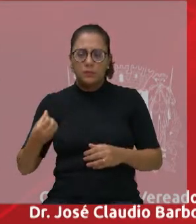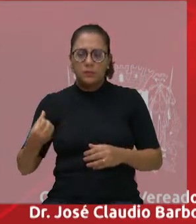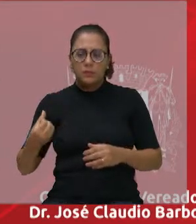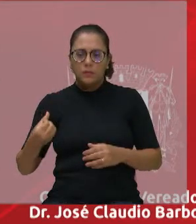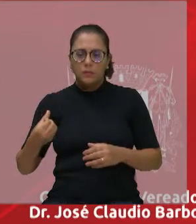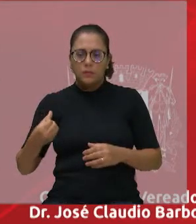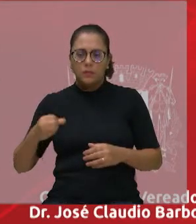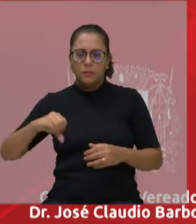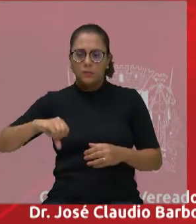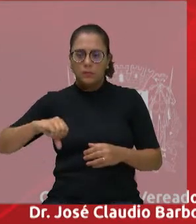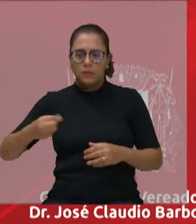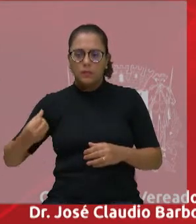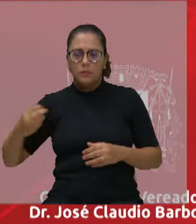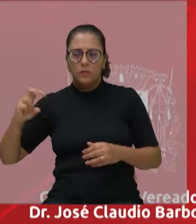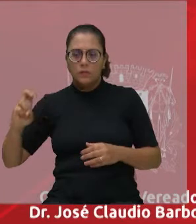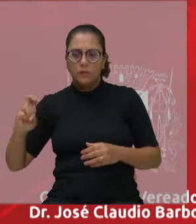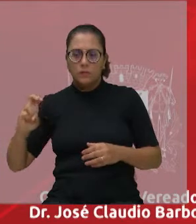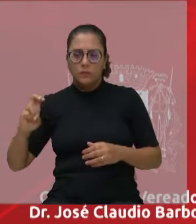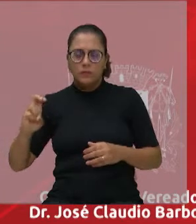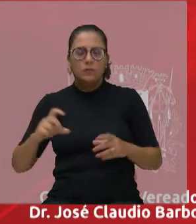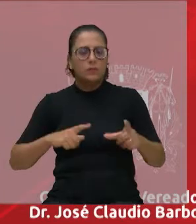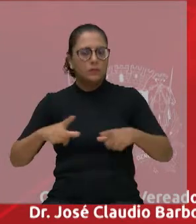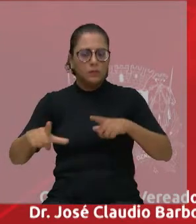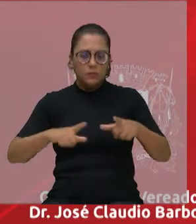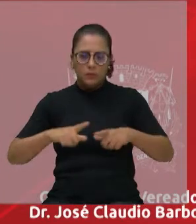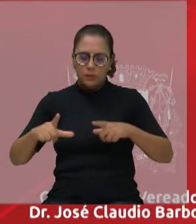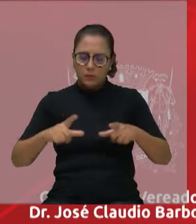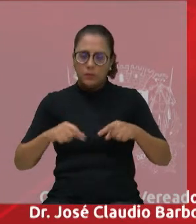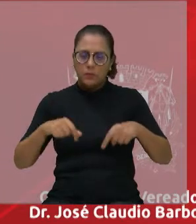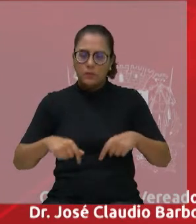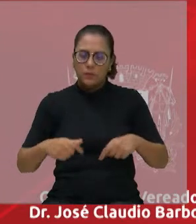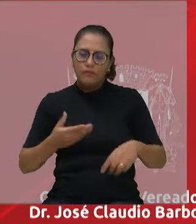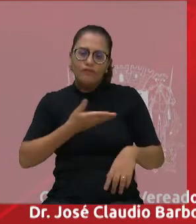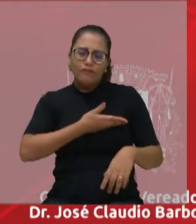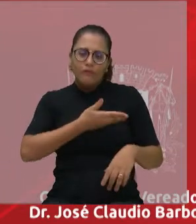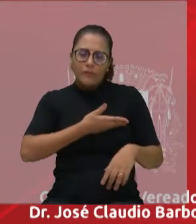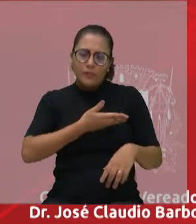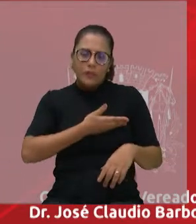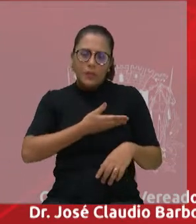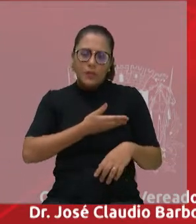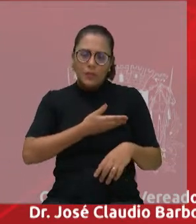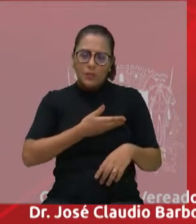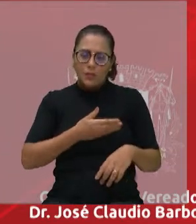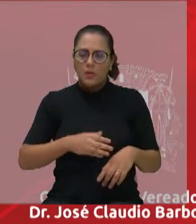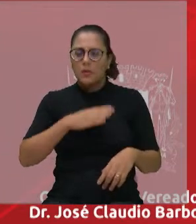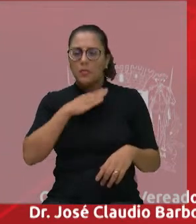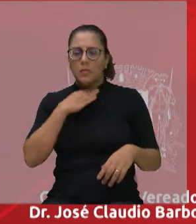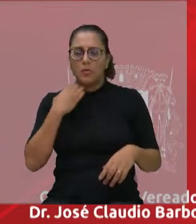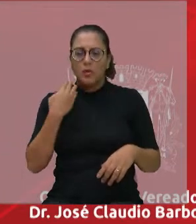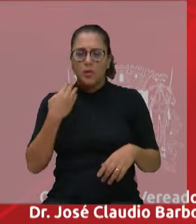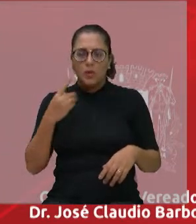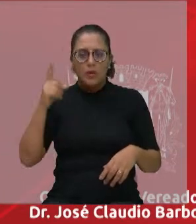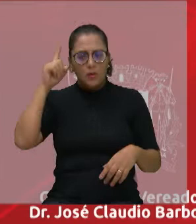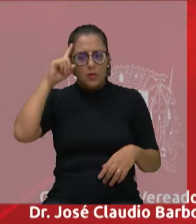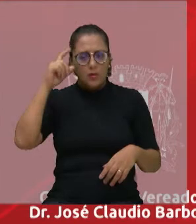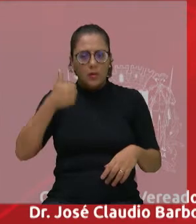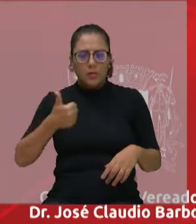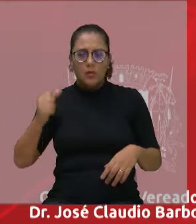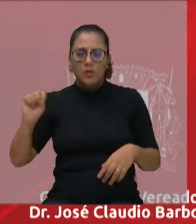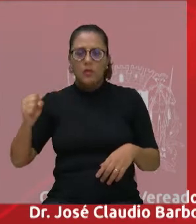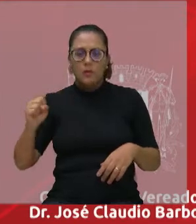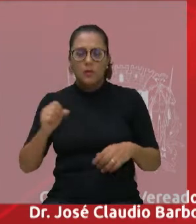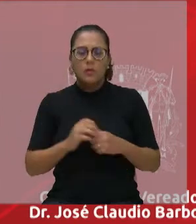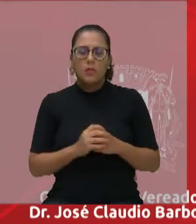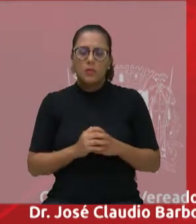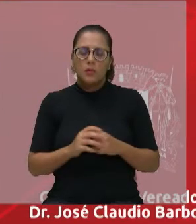da nossa Unimed, um grande amigo. Faleceu agora no dia 18 da semana passada. Então, gostaria de pedir